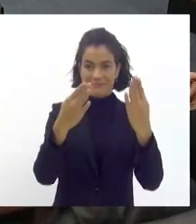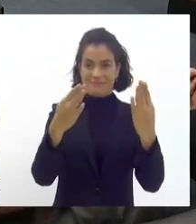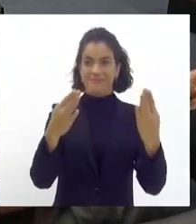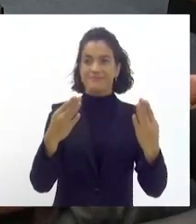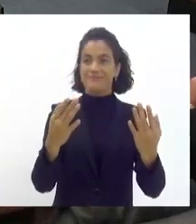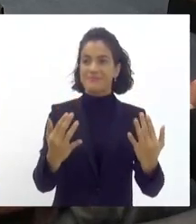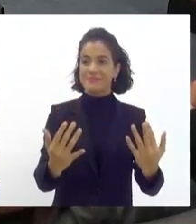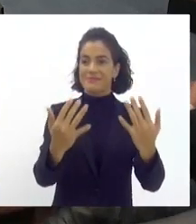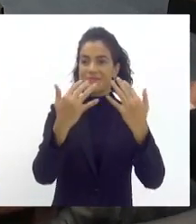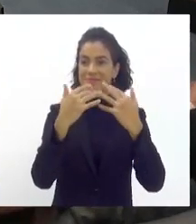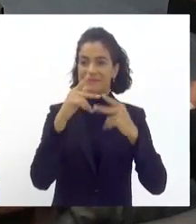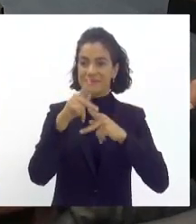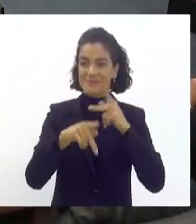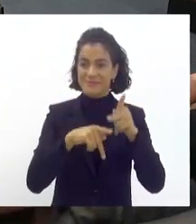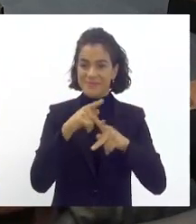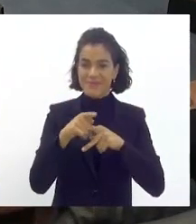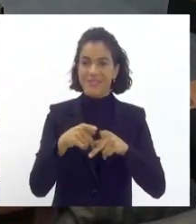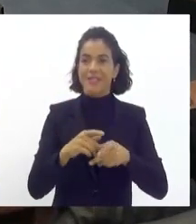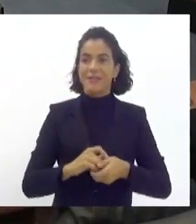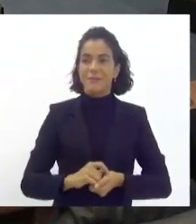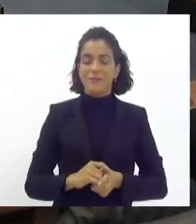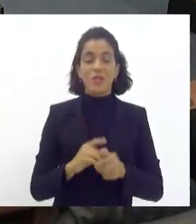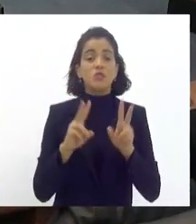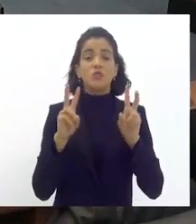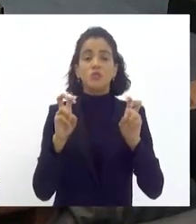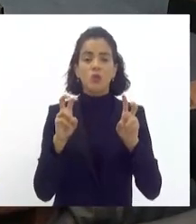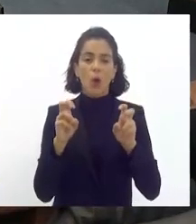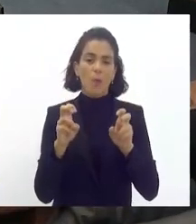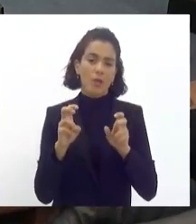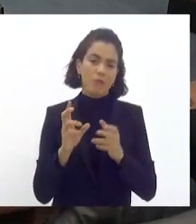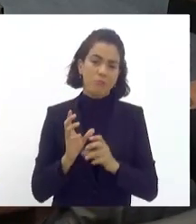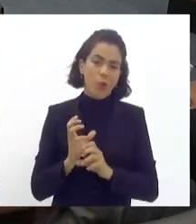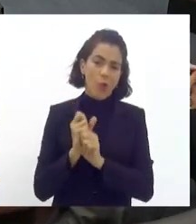em termos de dotação orçamentária